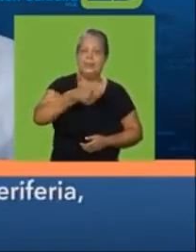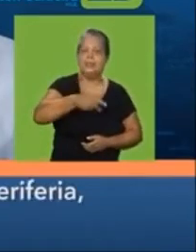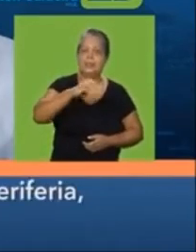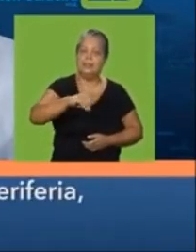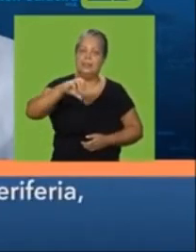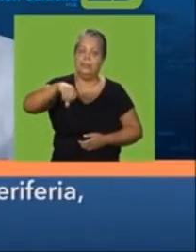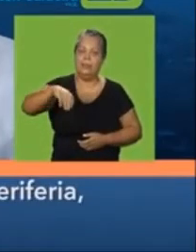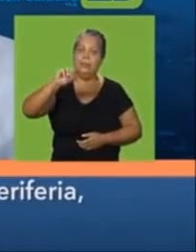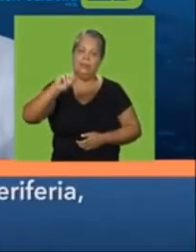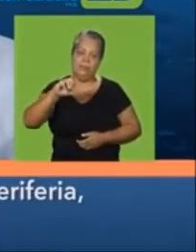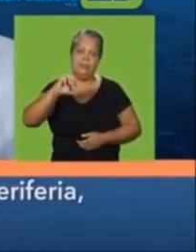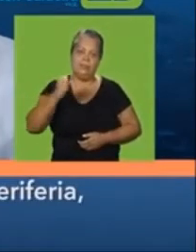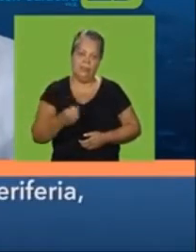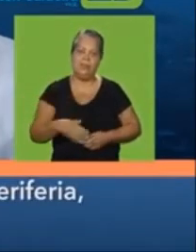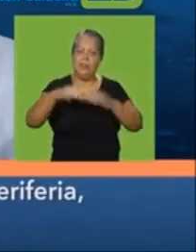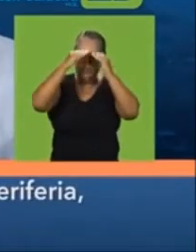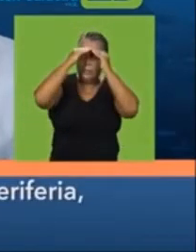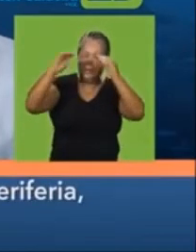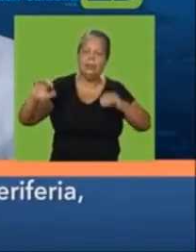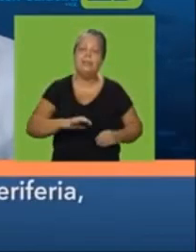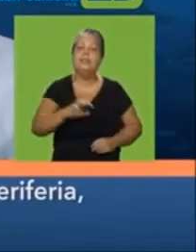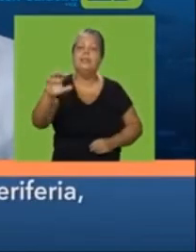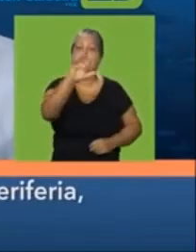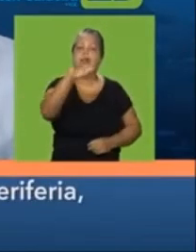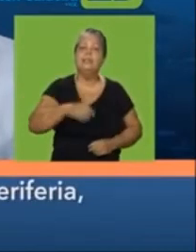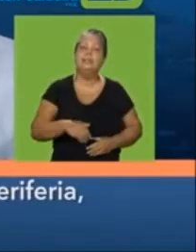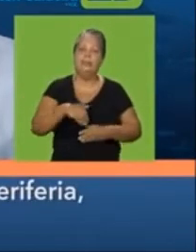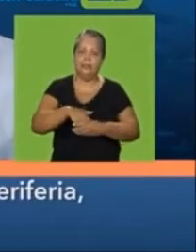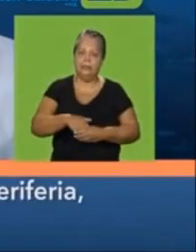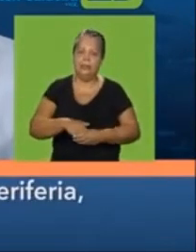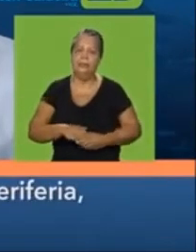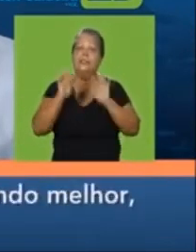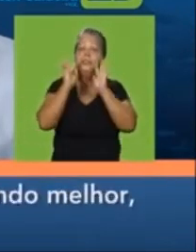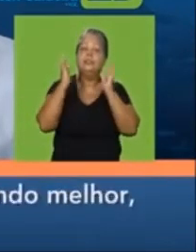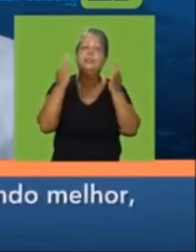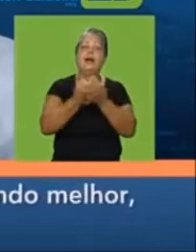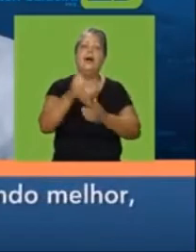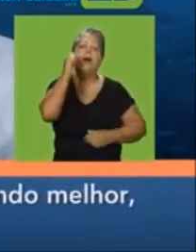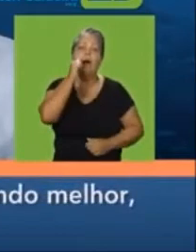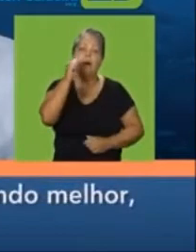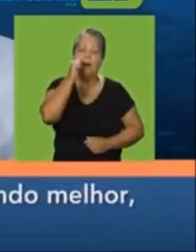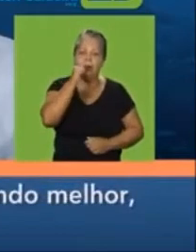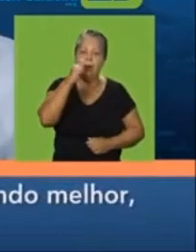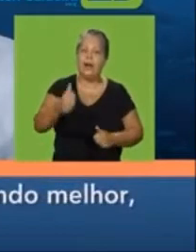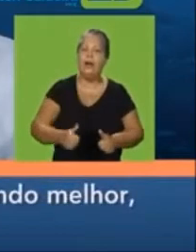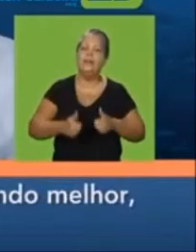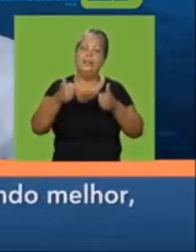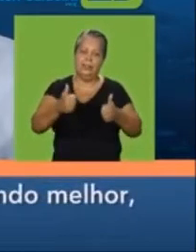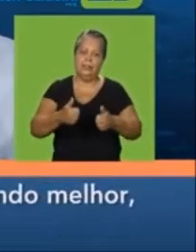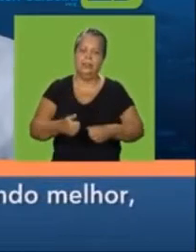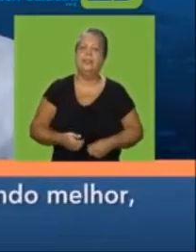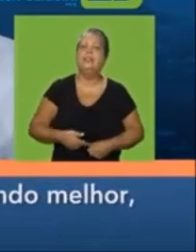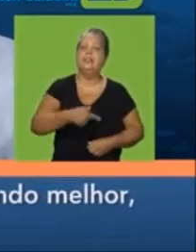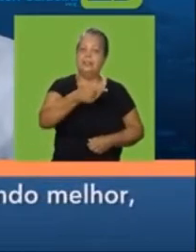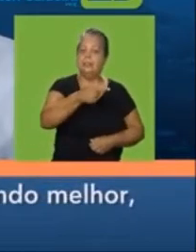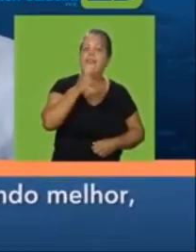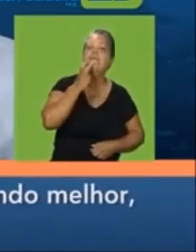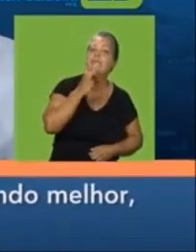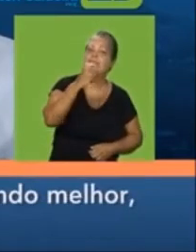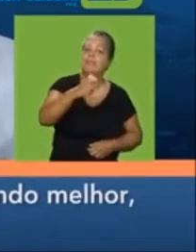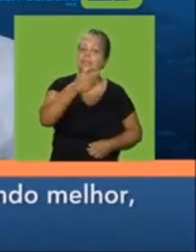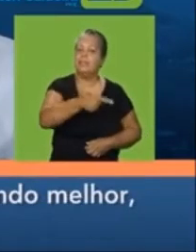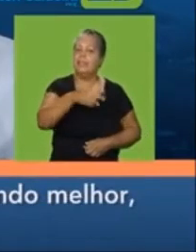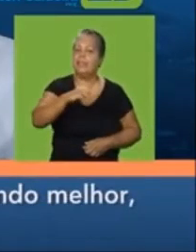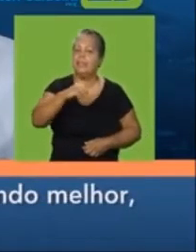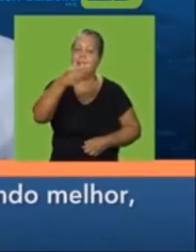Vereadora, 7986, em respeito a periferia, peço seu voto. A união feminina é o combustível para o mundo melhor, quero ser sua